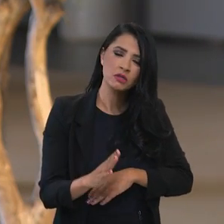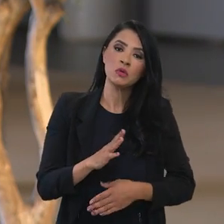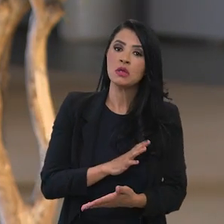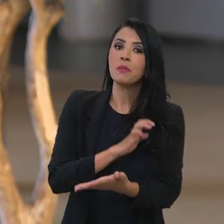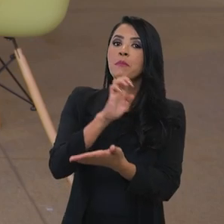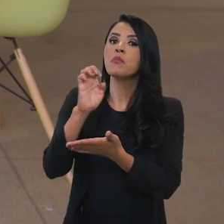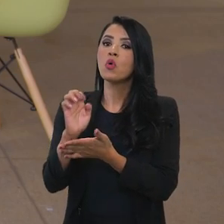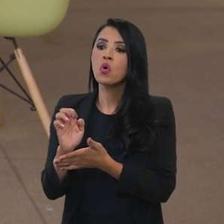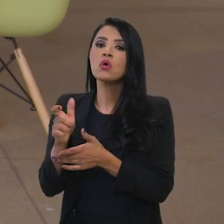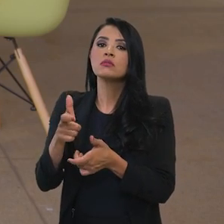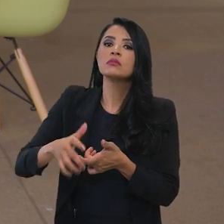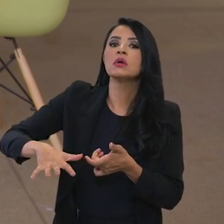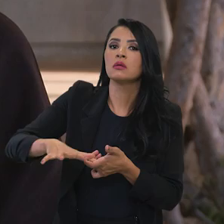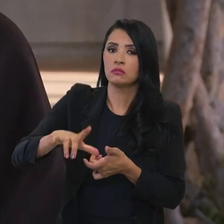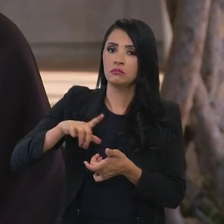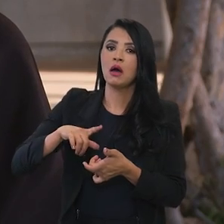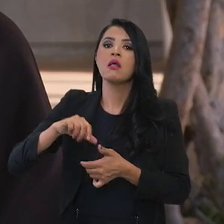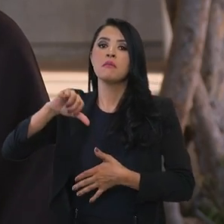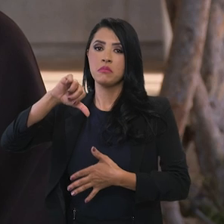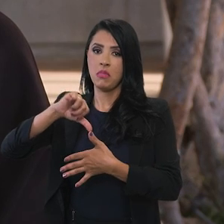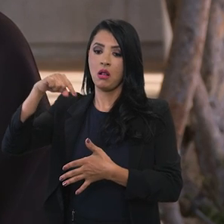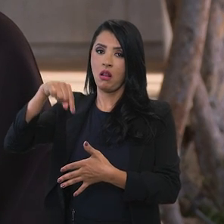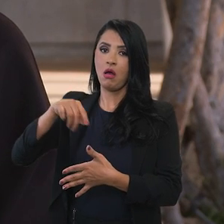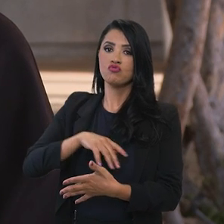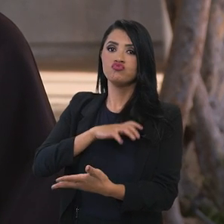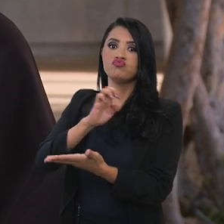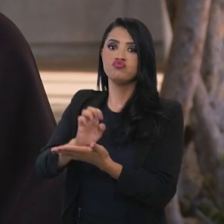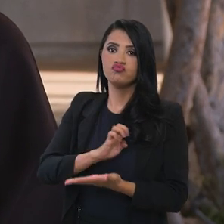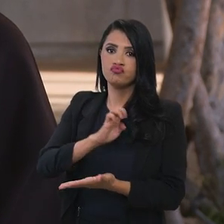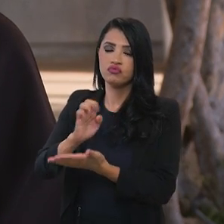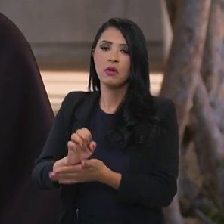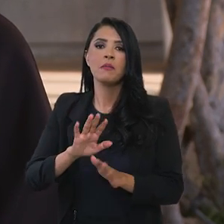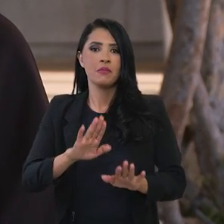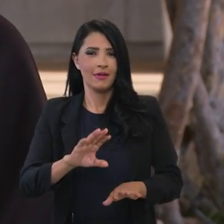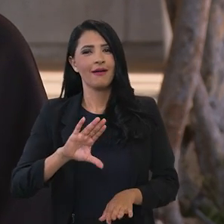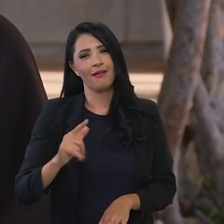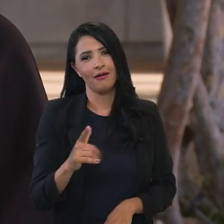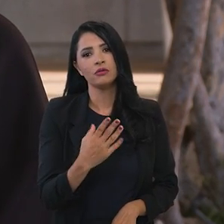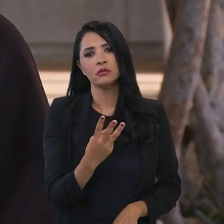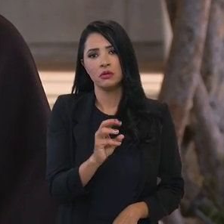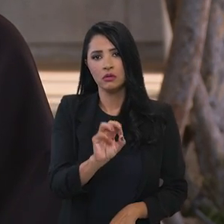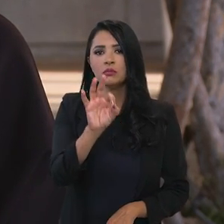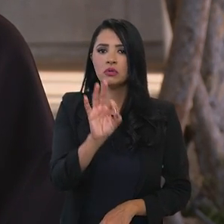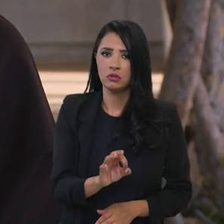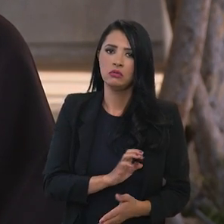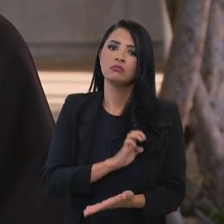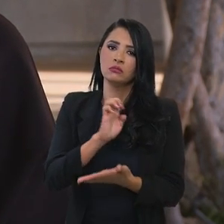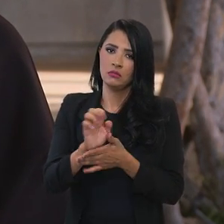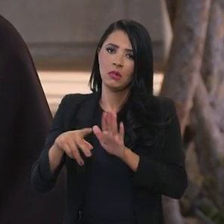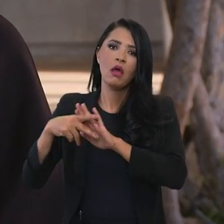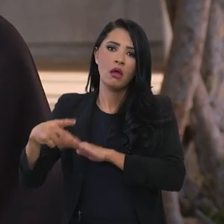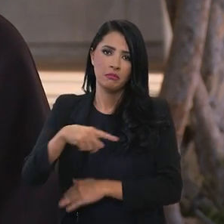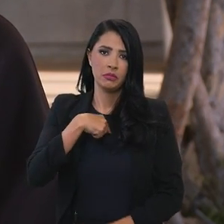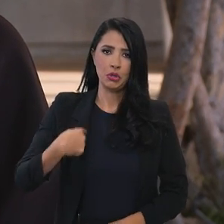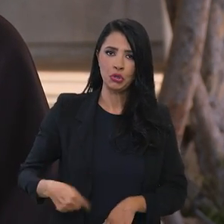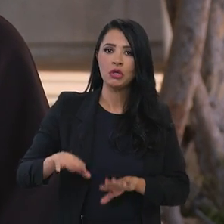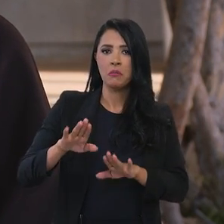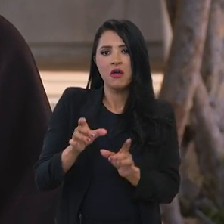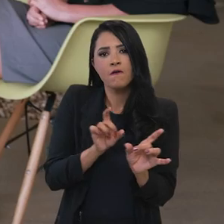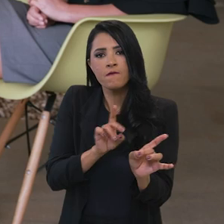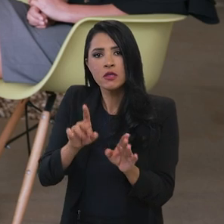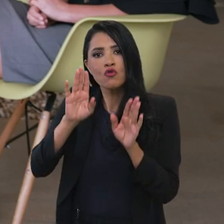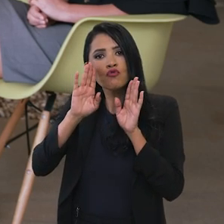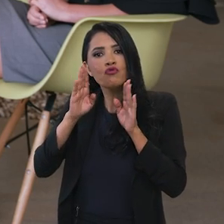mas essas vendas são mais concentradas em poucas empresas. Então, a região é efetivamente importante quando a gente pensa no número de empresas